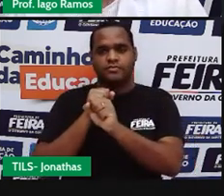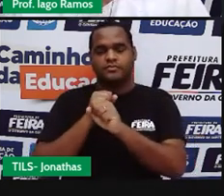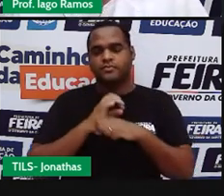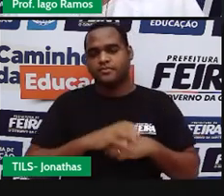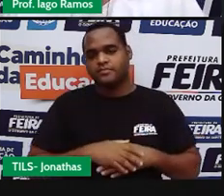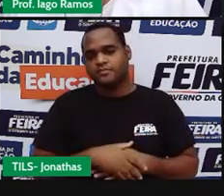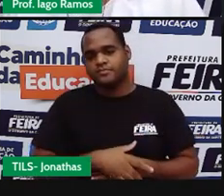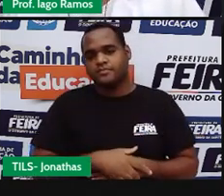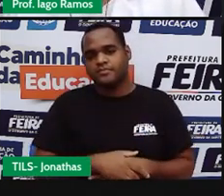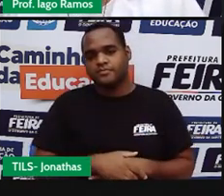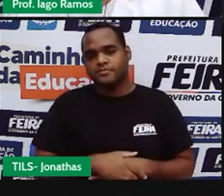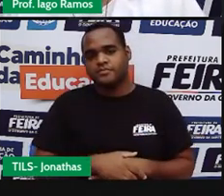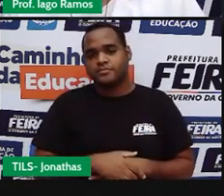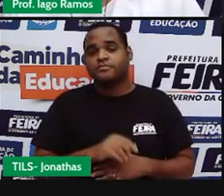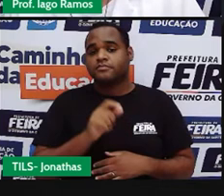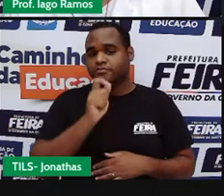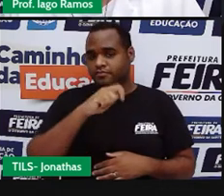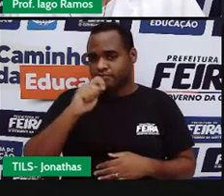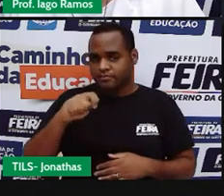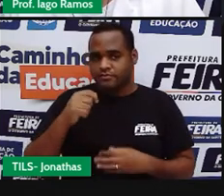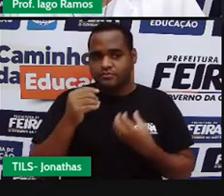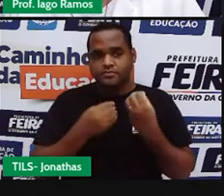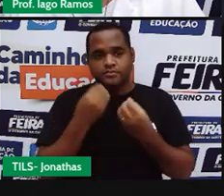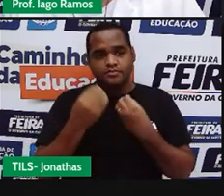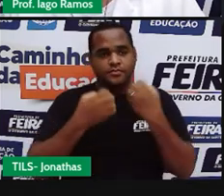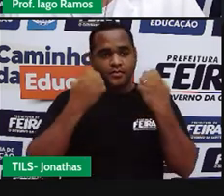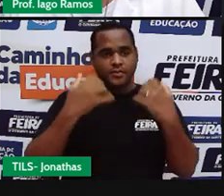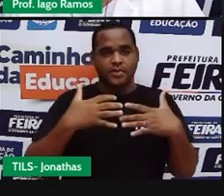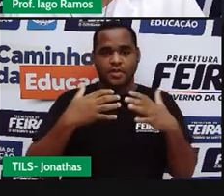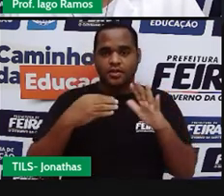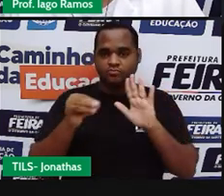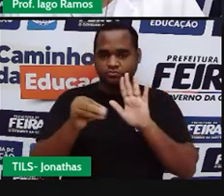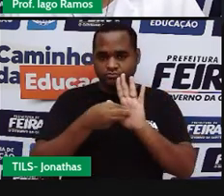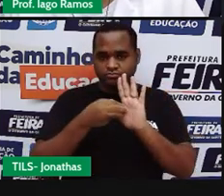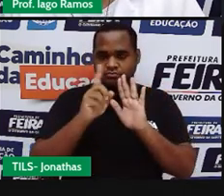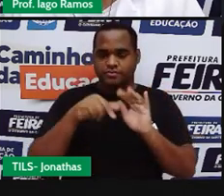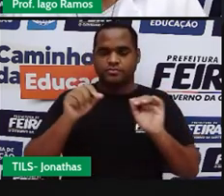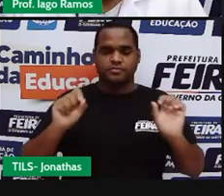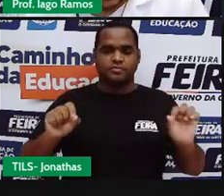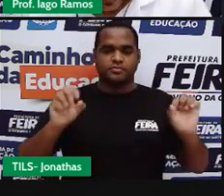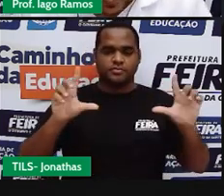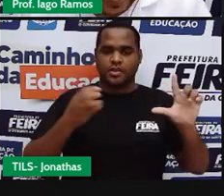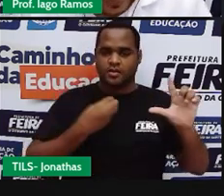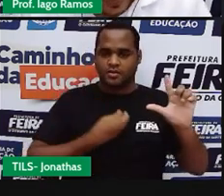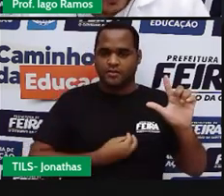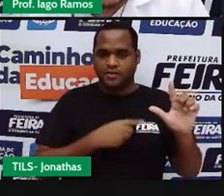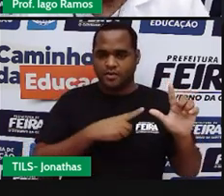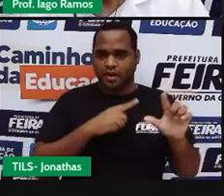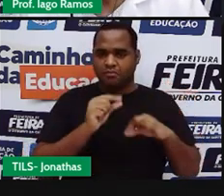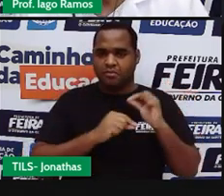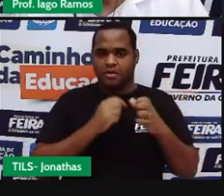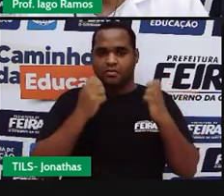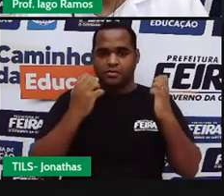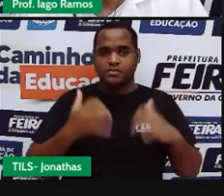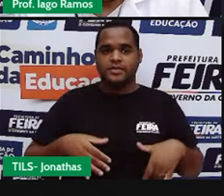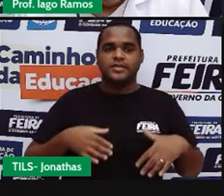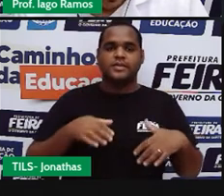Vamos escrever da seguinte maneira. Vamos deixar registrado na tela. Ó. É